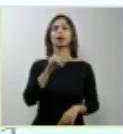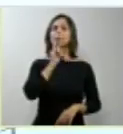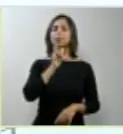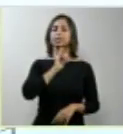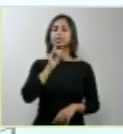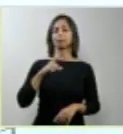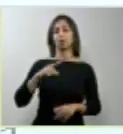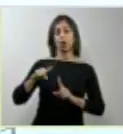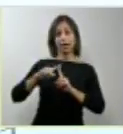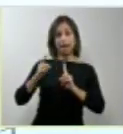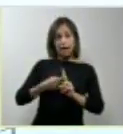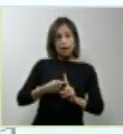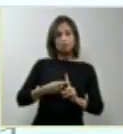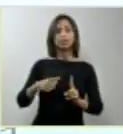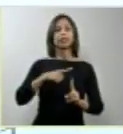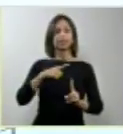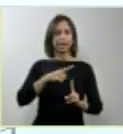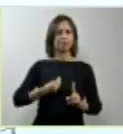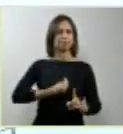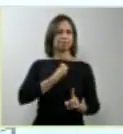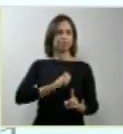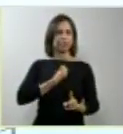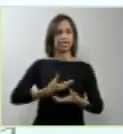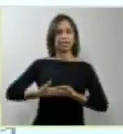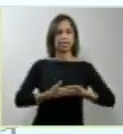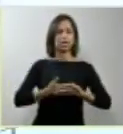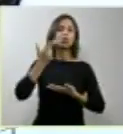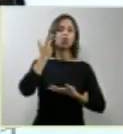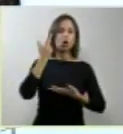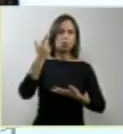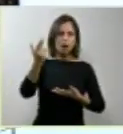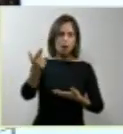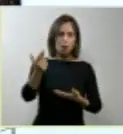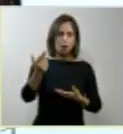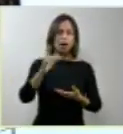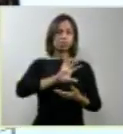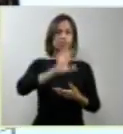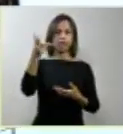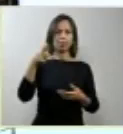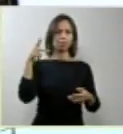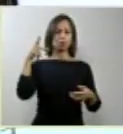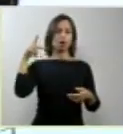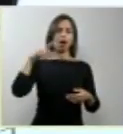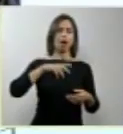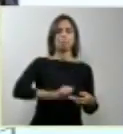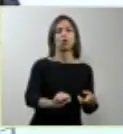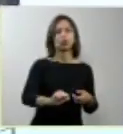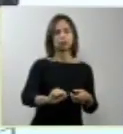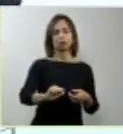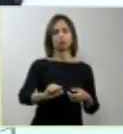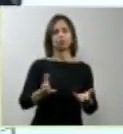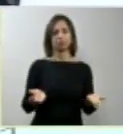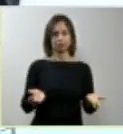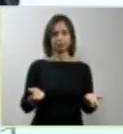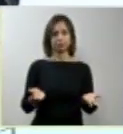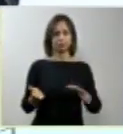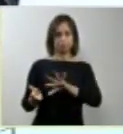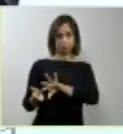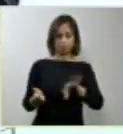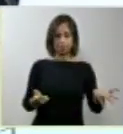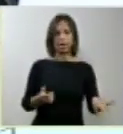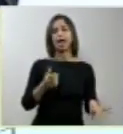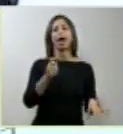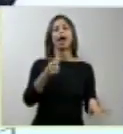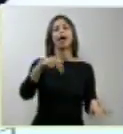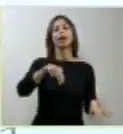de vida. Um feto anencefalo não tem cérebro, não tem potencialidade de vida.